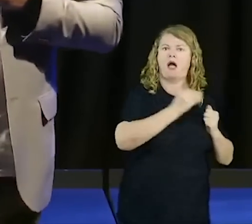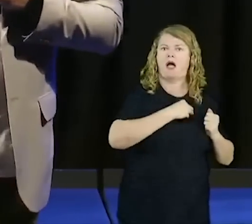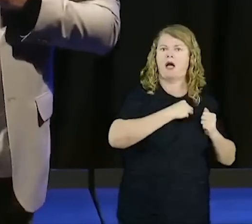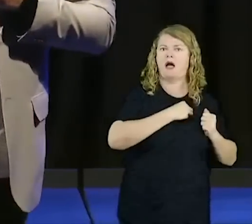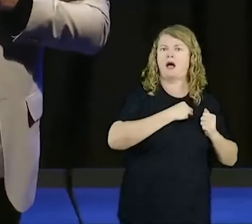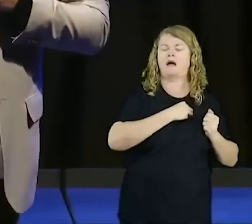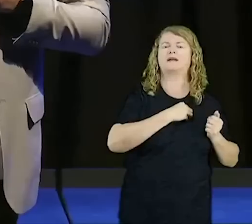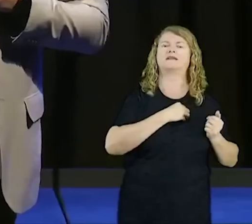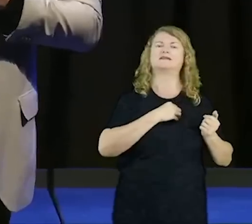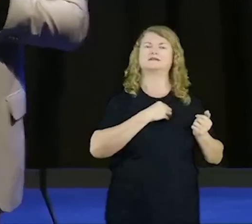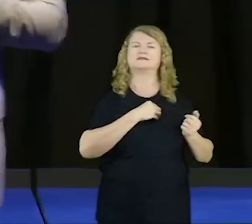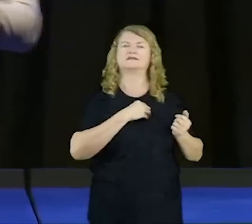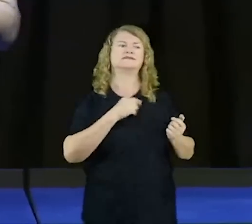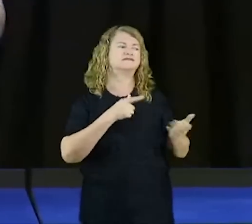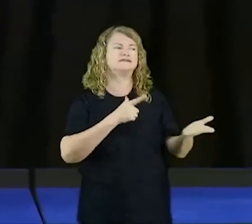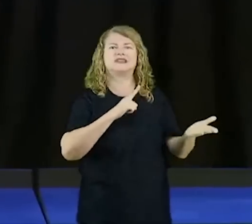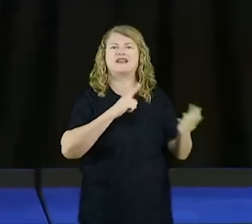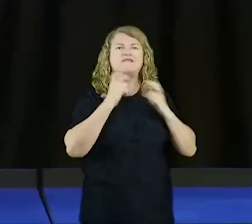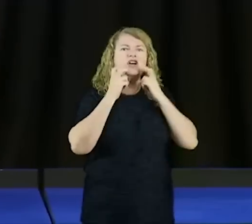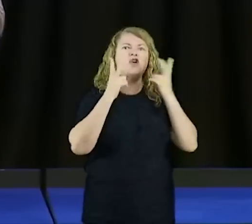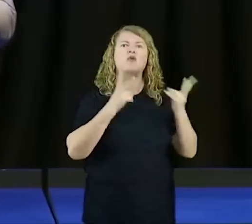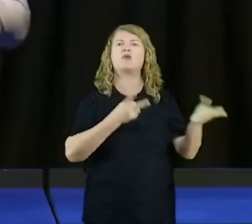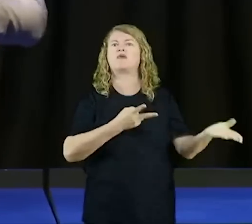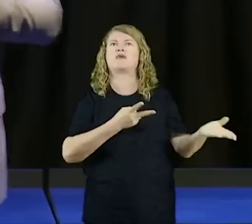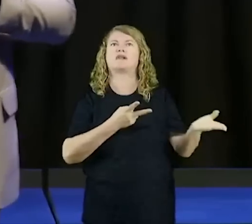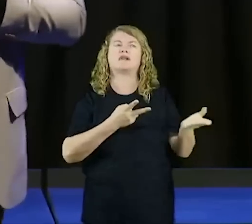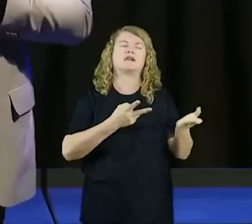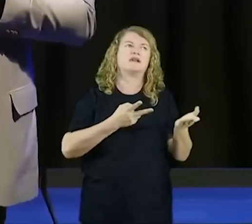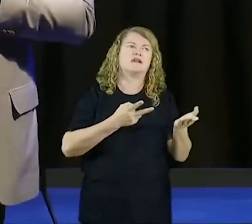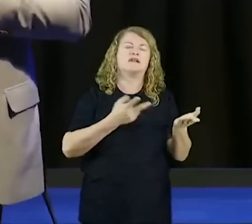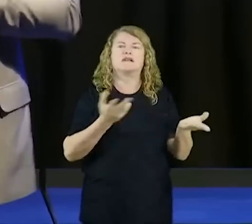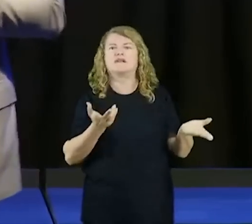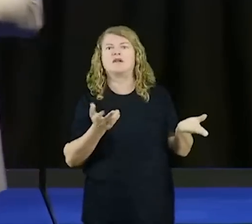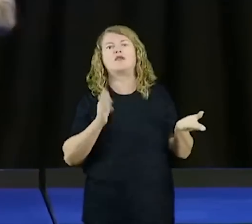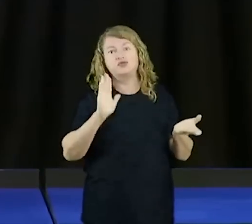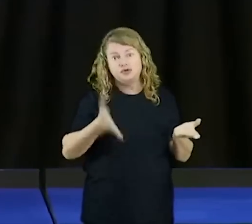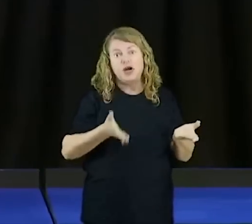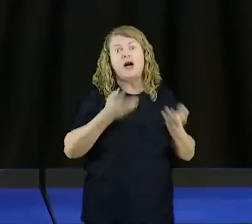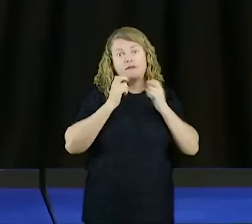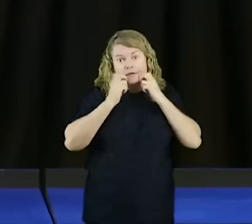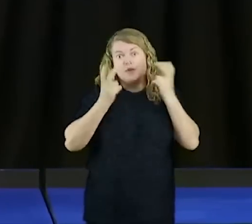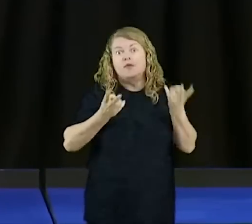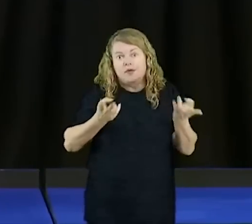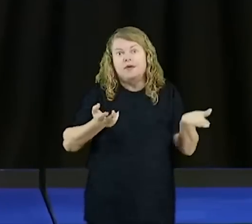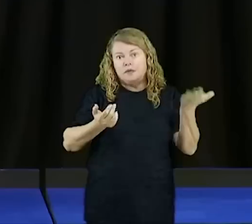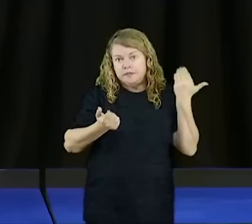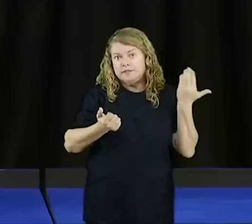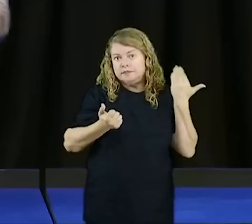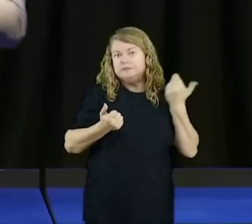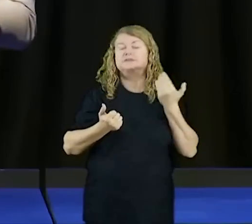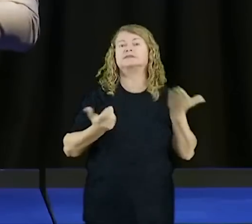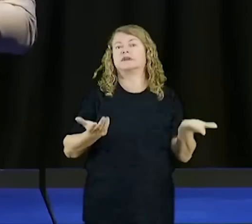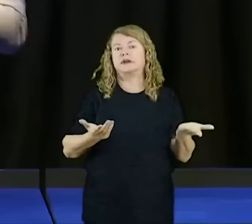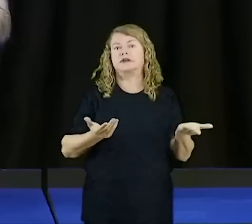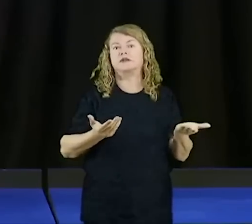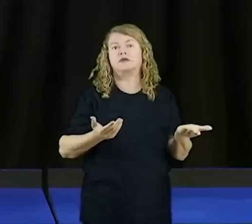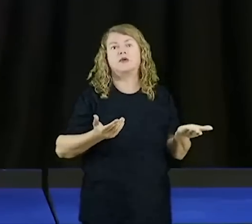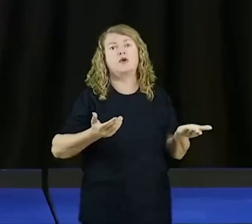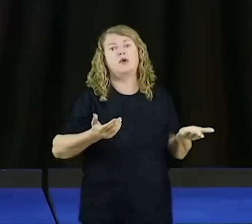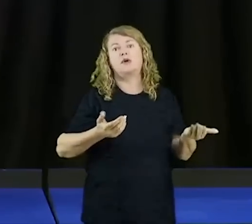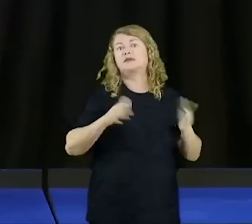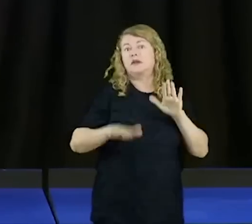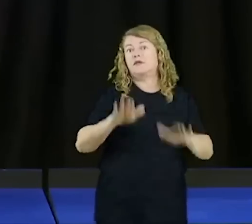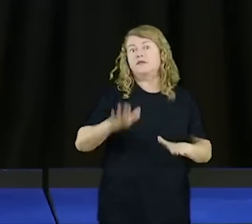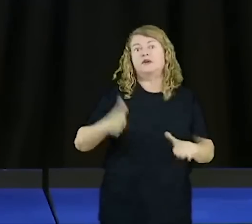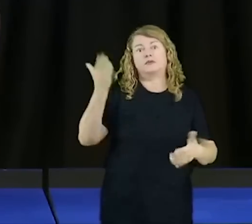estão envergonhadas, e tem medo de passar o vexame, ou já passaram a vergonha, um dia contaram para um pastor,